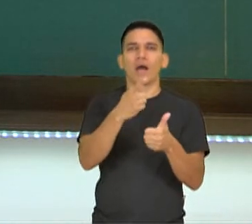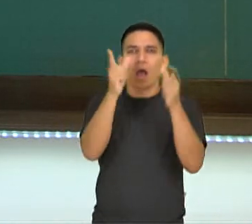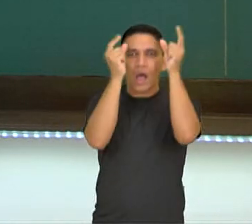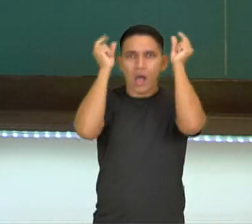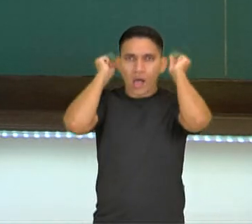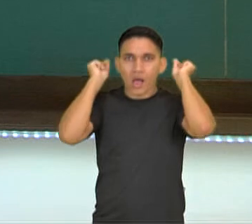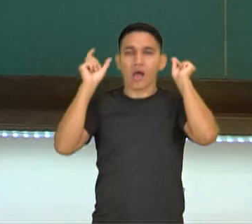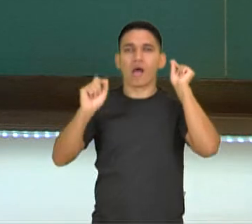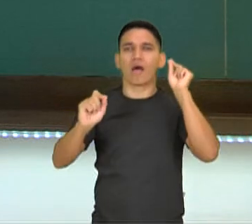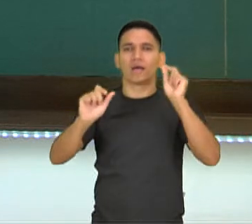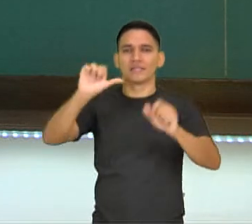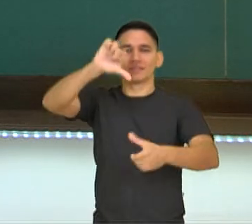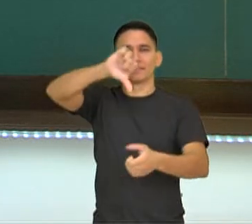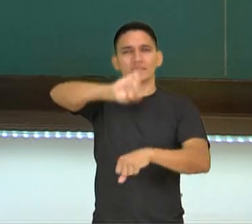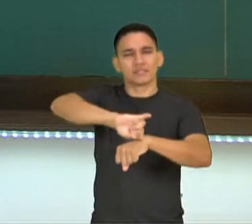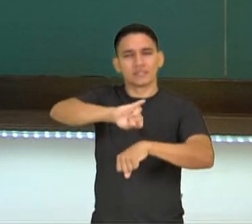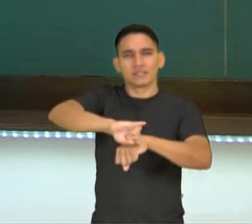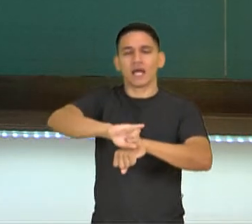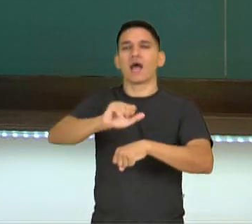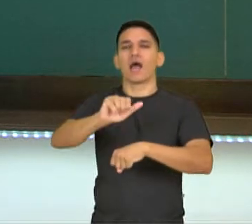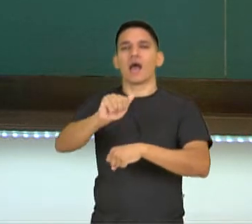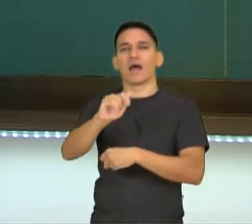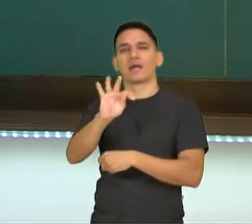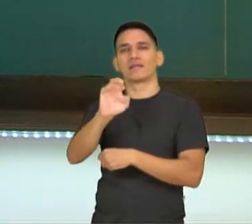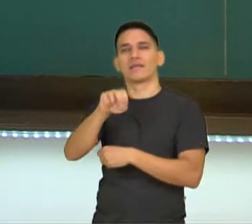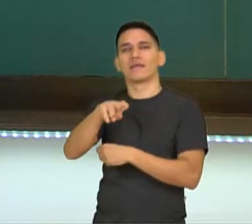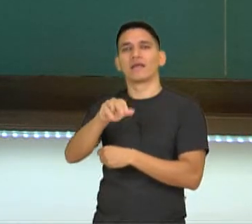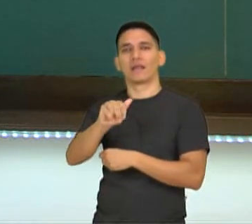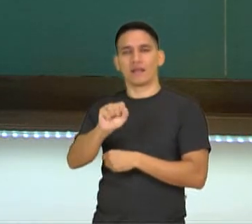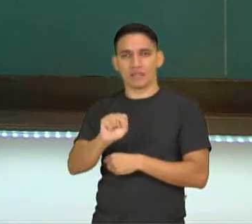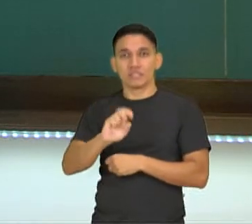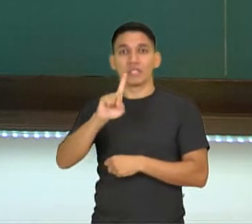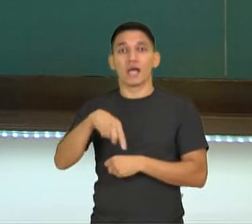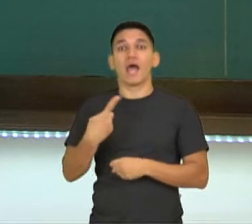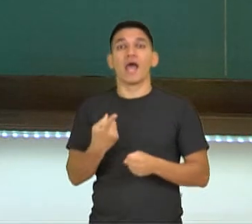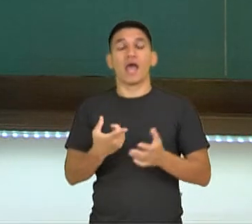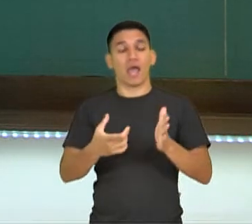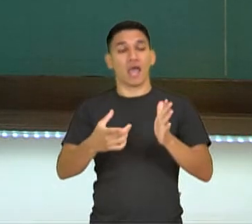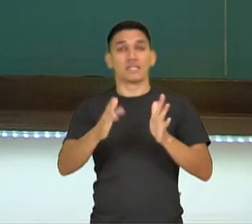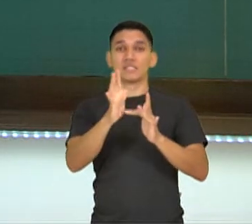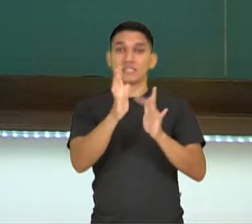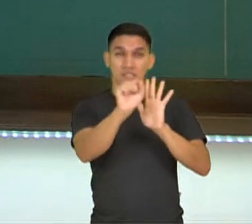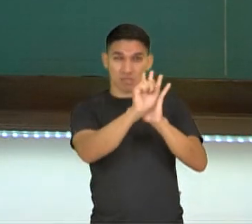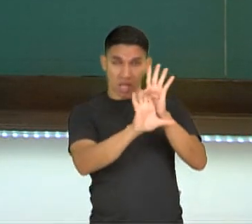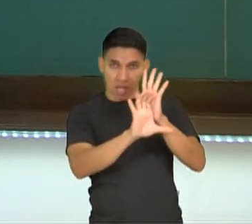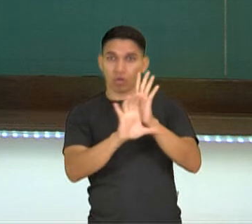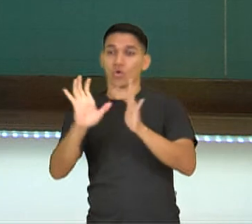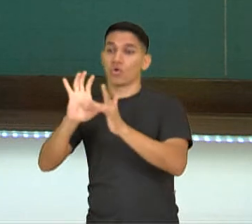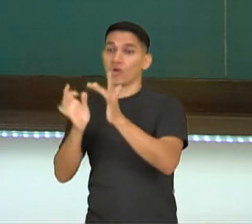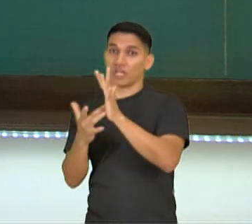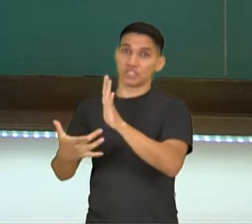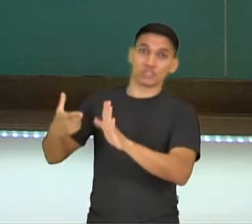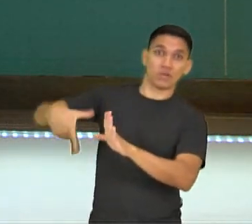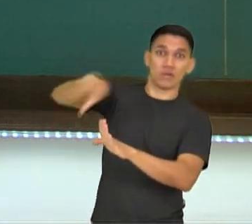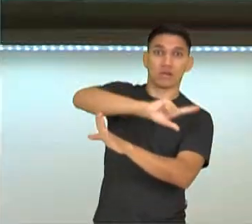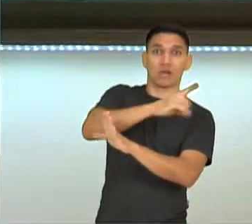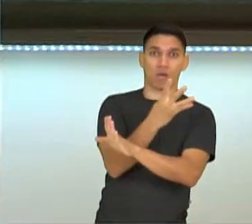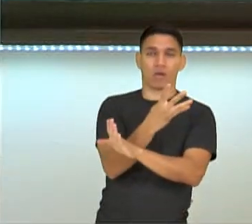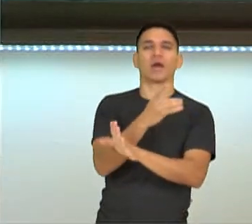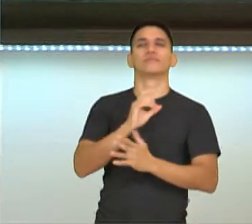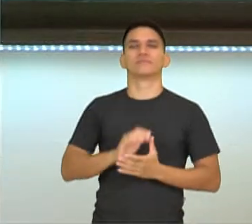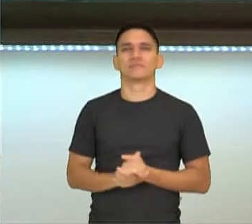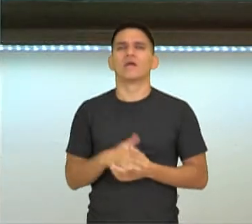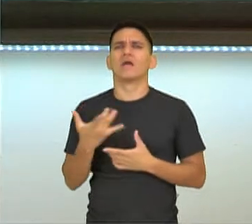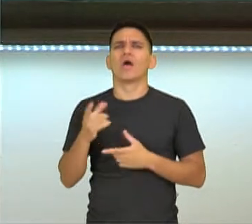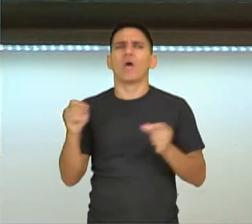Argólida. Construído no século IV a.C. Então, famoso pela acústica. O que é isso? A